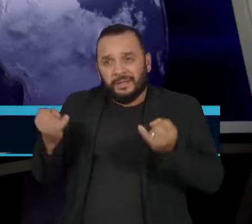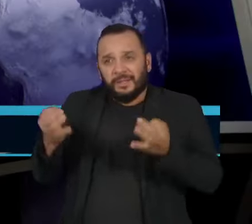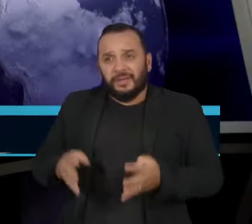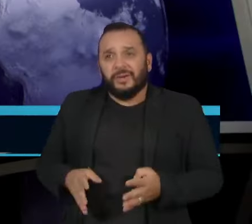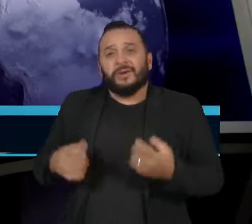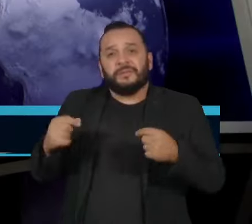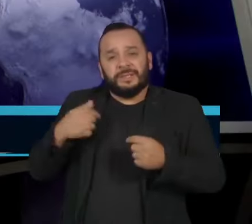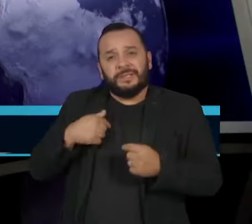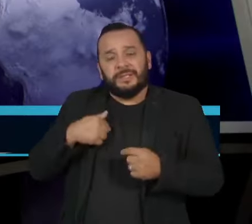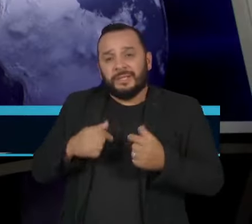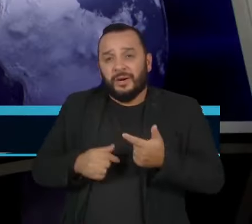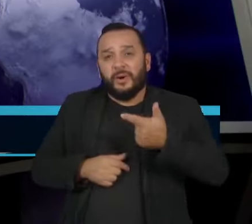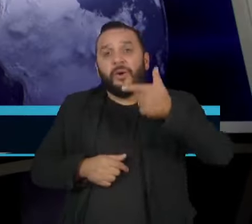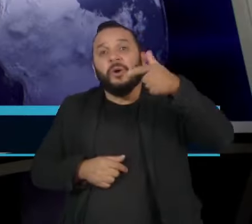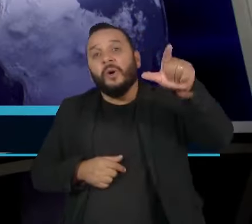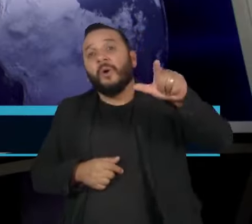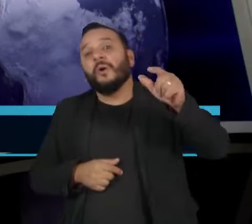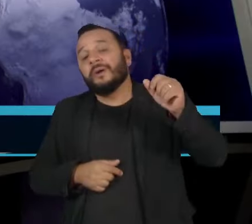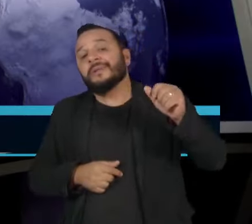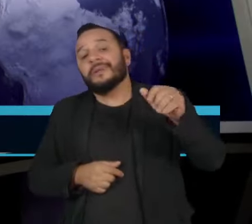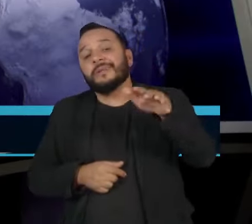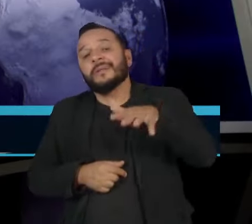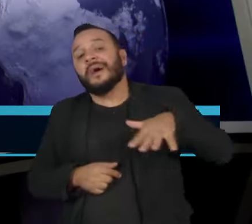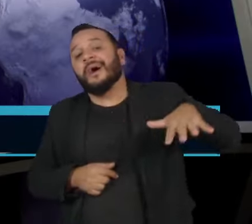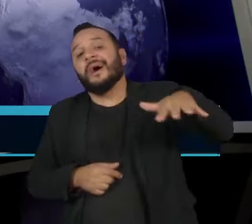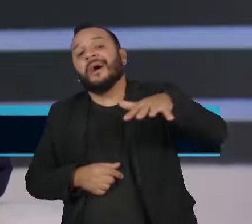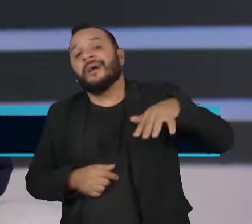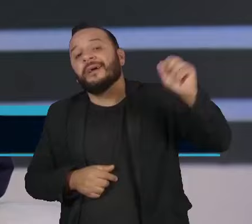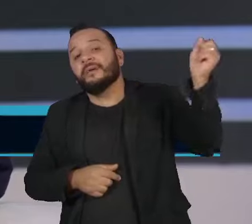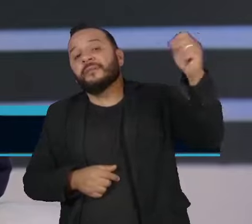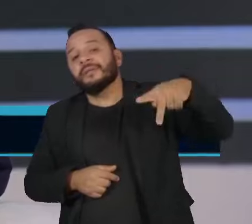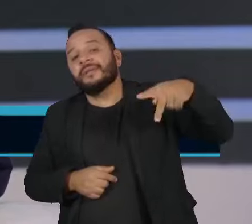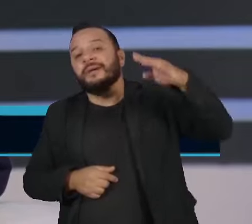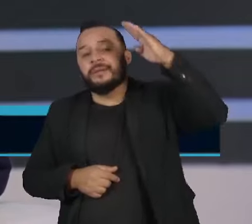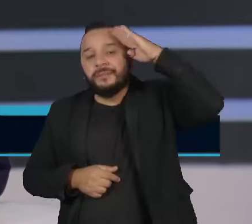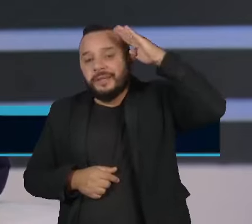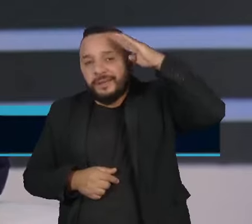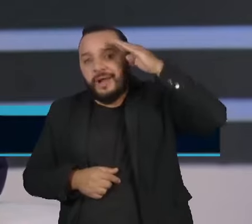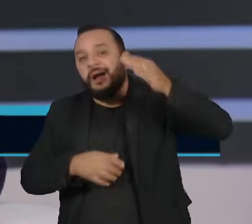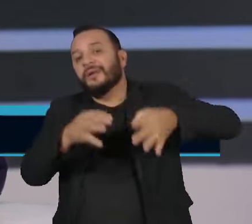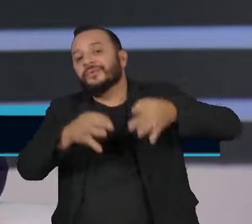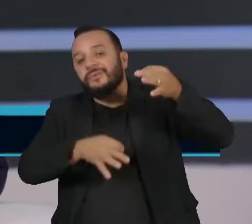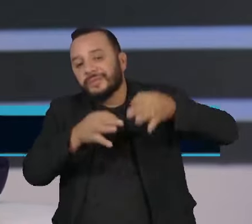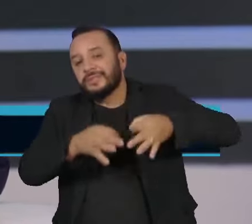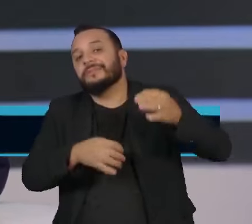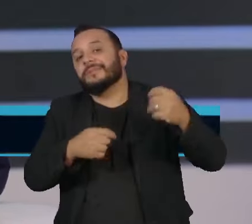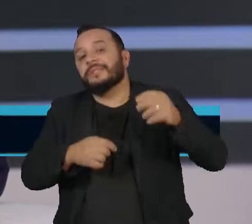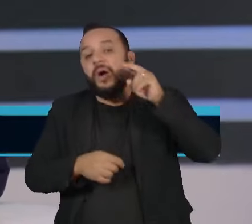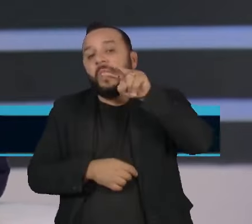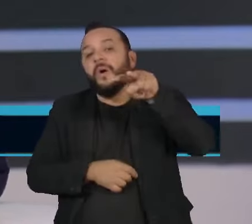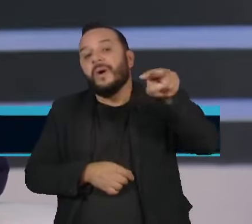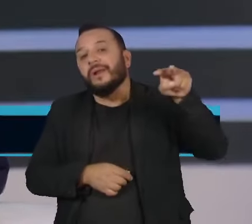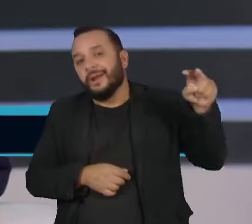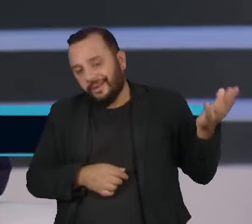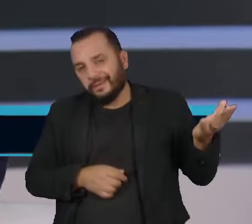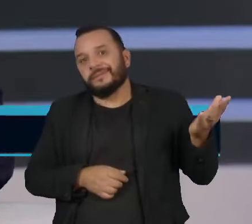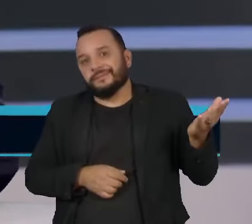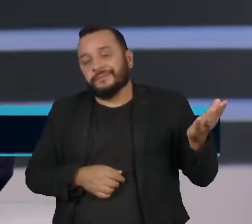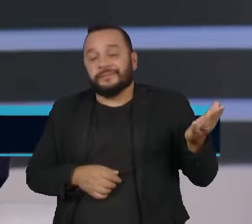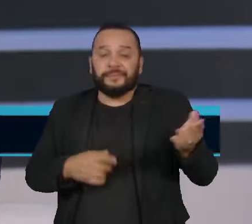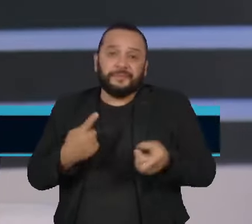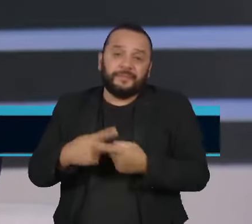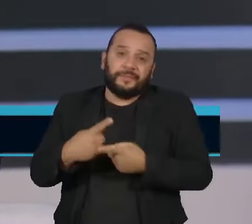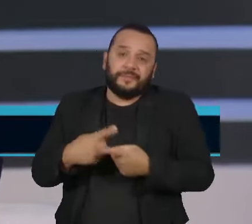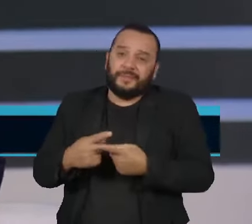outros regimes, olhar as exceções. Porque, caso contrário, a gente não consegue, de maneira nenhuma, manter esse sistema